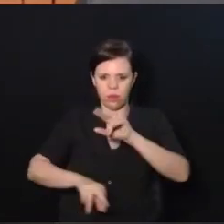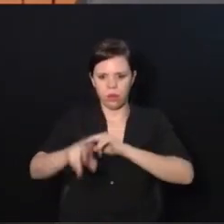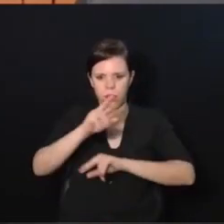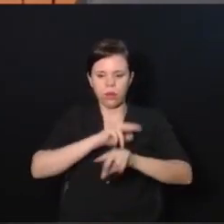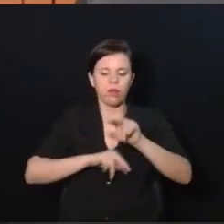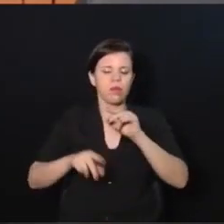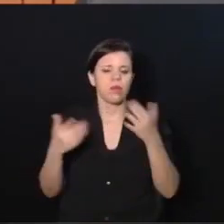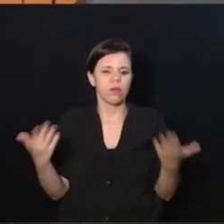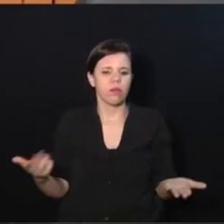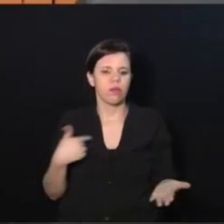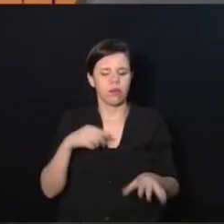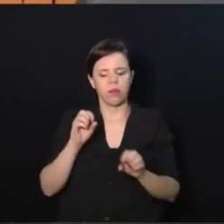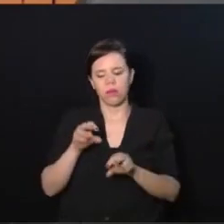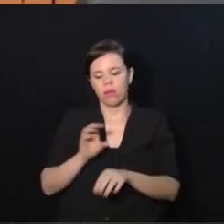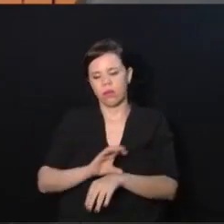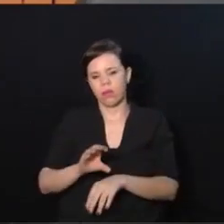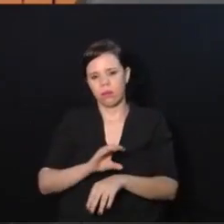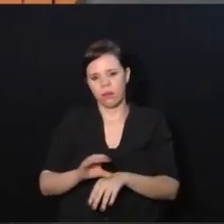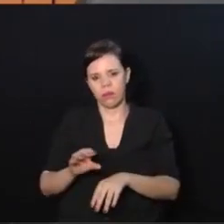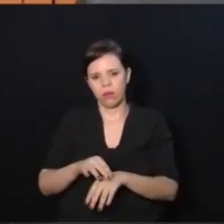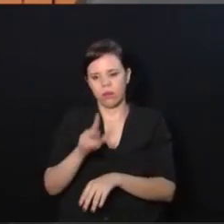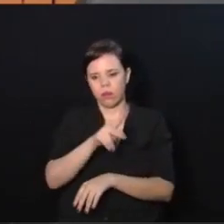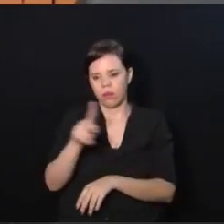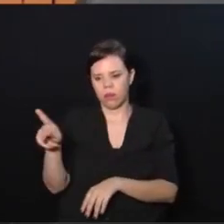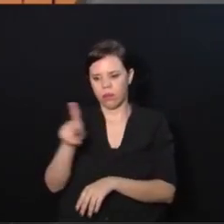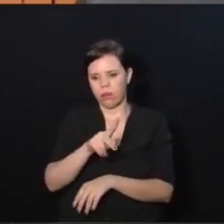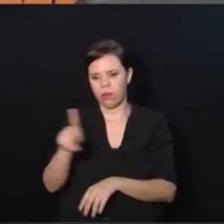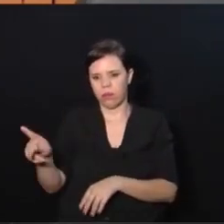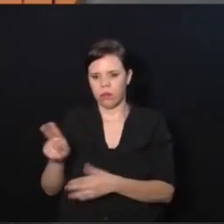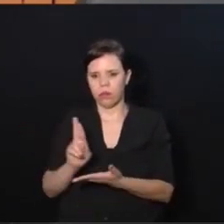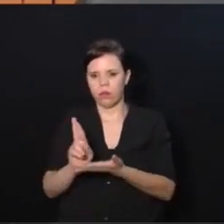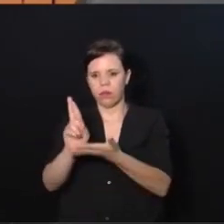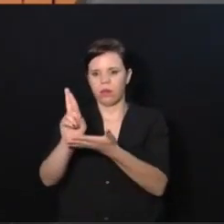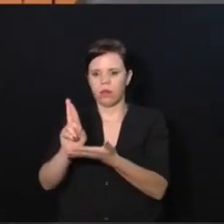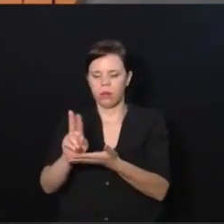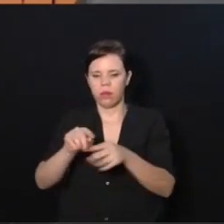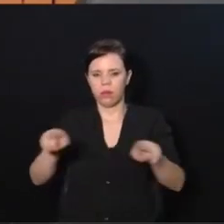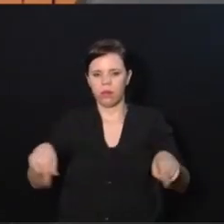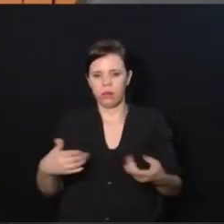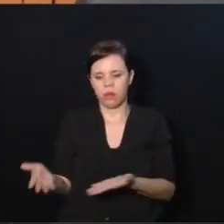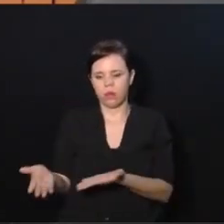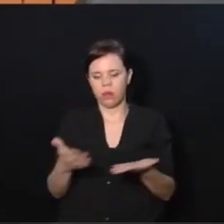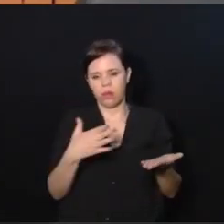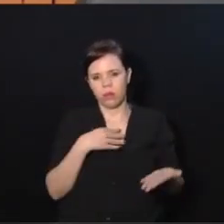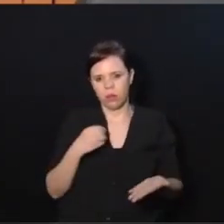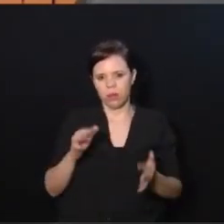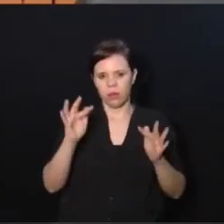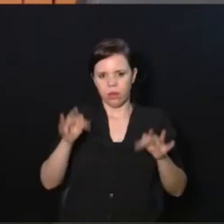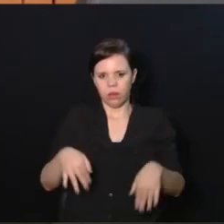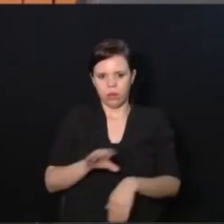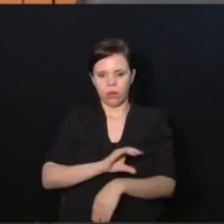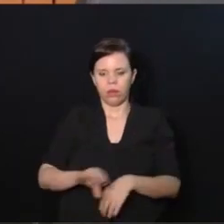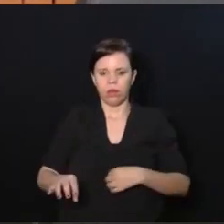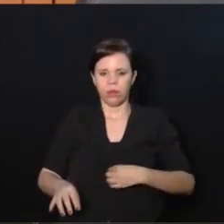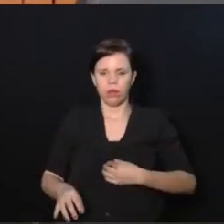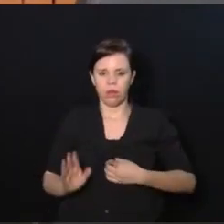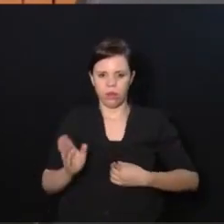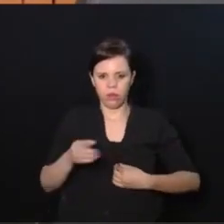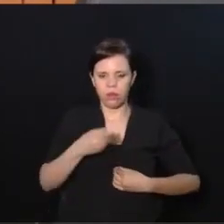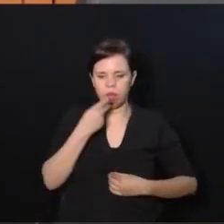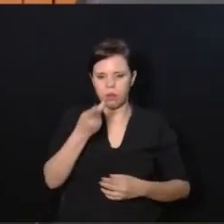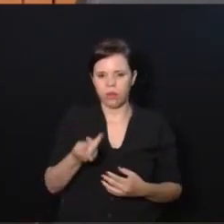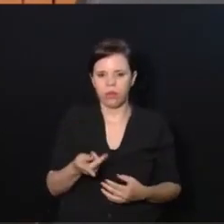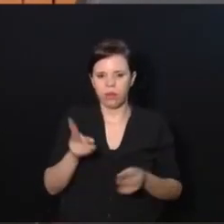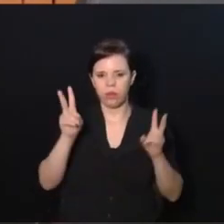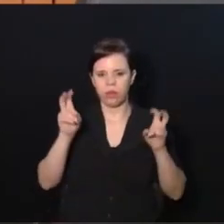E aí, eu dando uma capacitação para professores de sala de recursos, aí eu levei a minha filha no encerramento do curso. Eu já tinha falado o curso